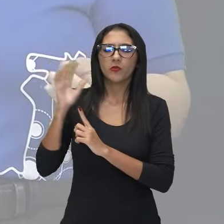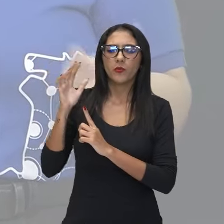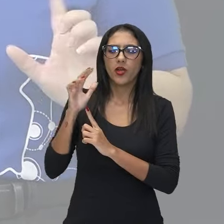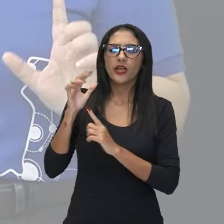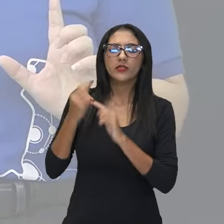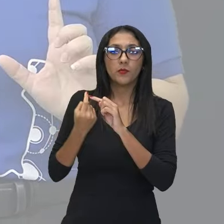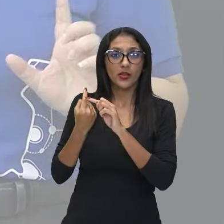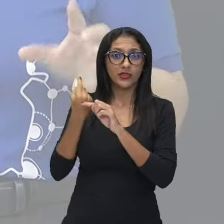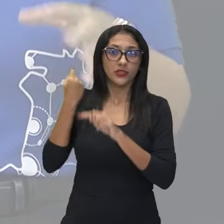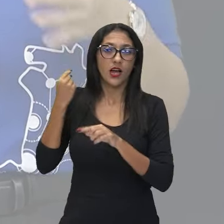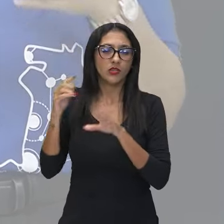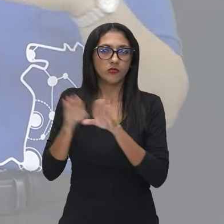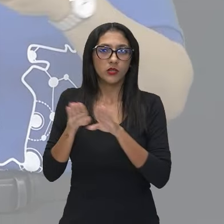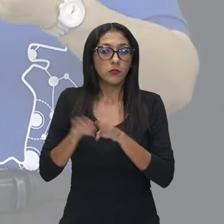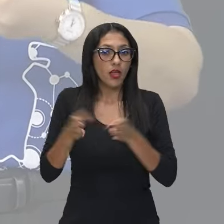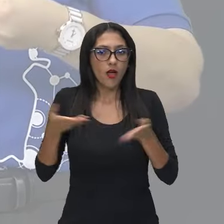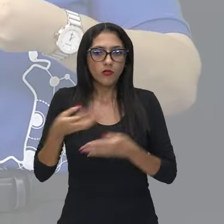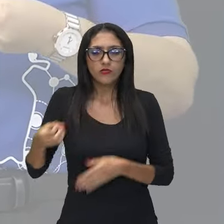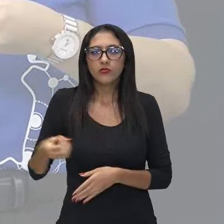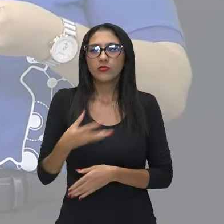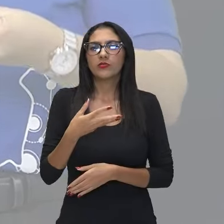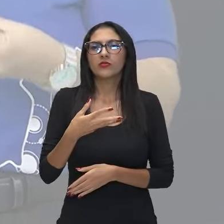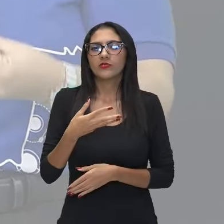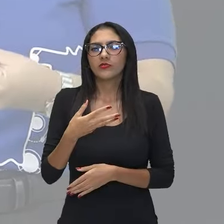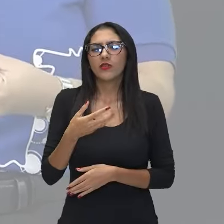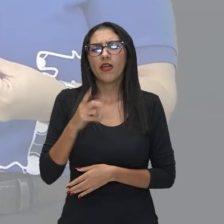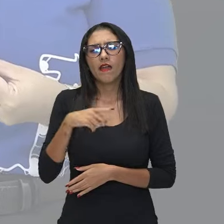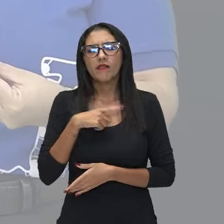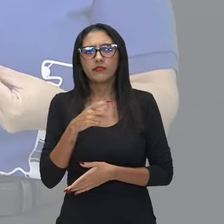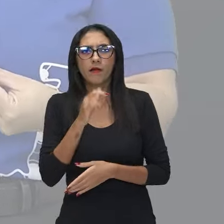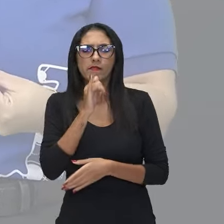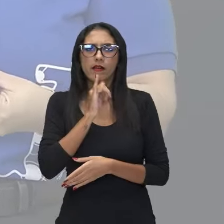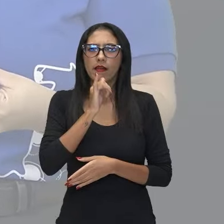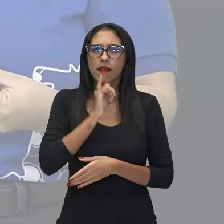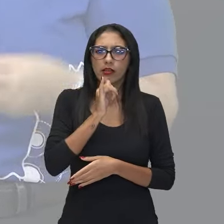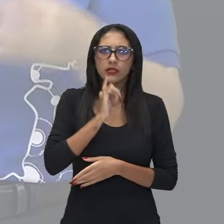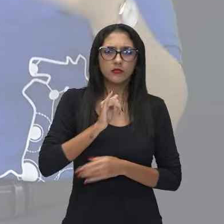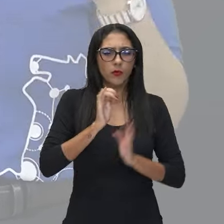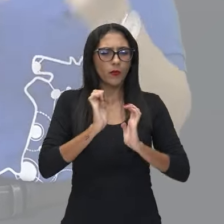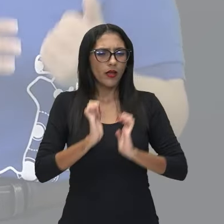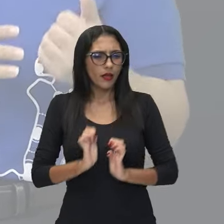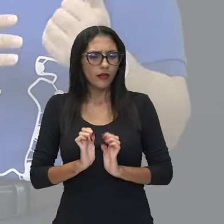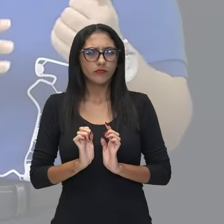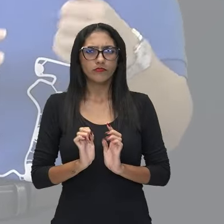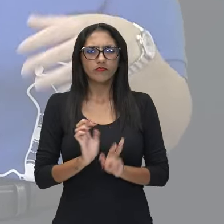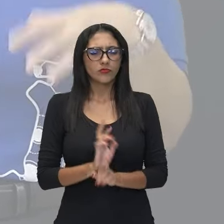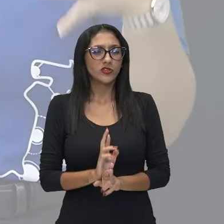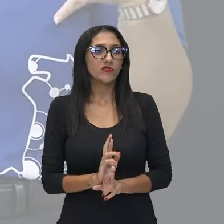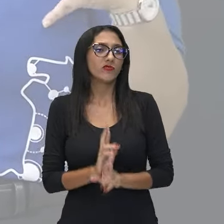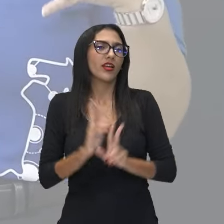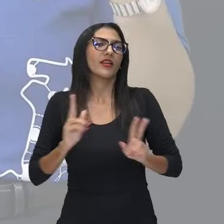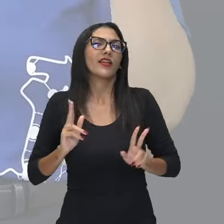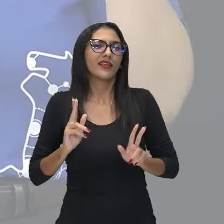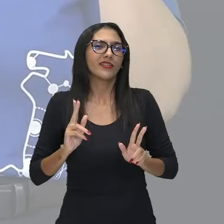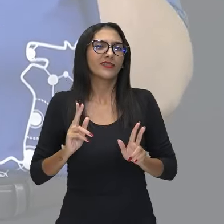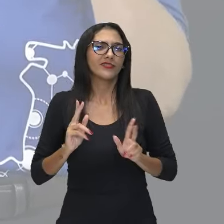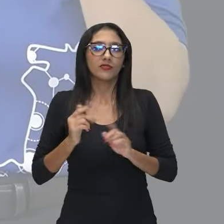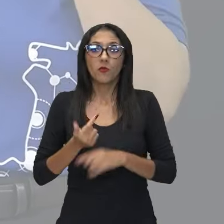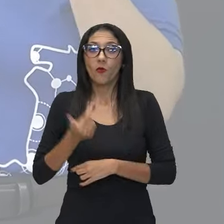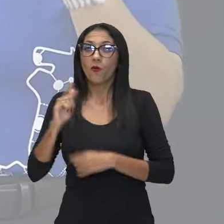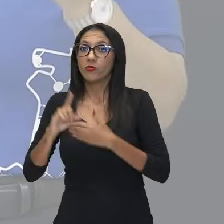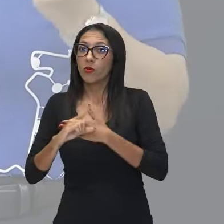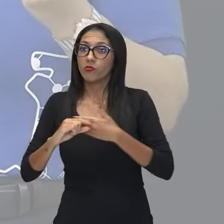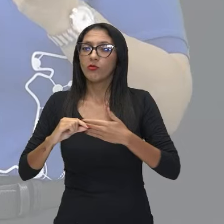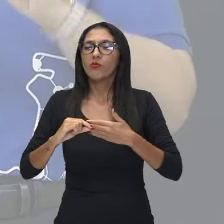do presente. Então, vejam, ele tinha uma postura menos combativa do que o Oswald, né? O Oswald, ele